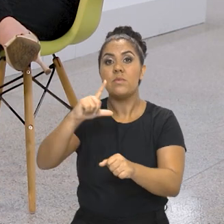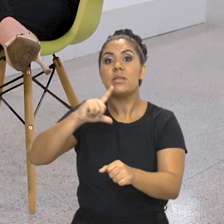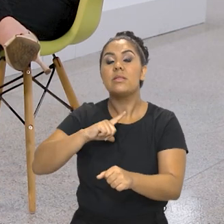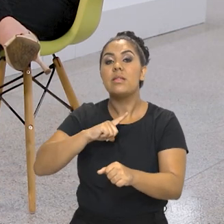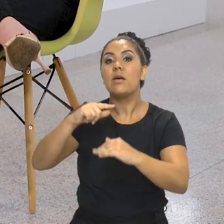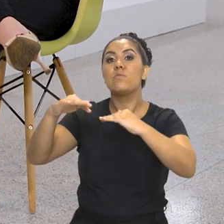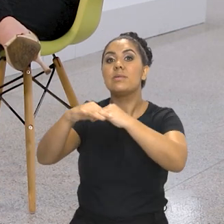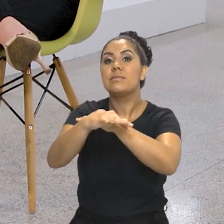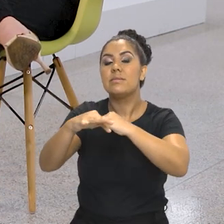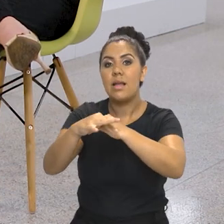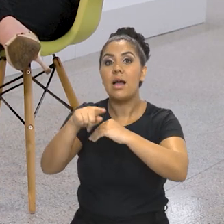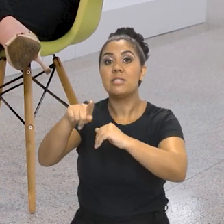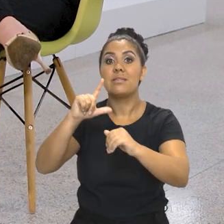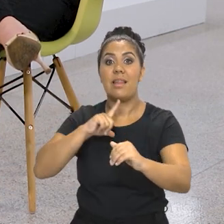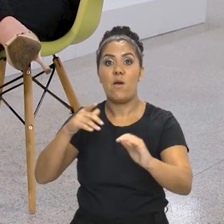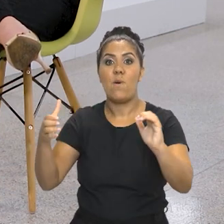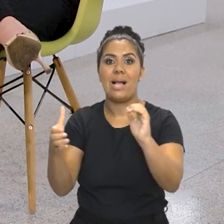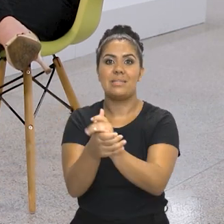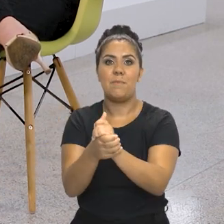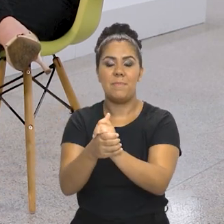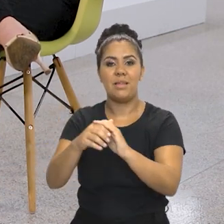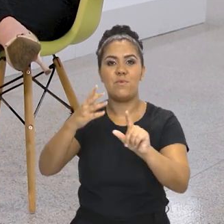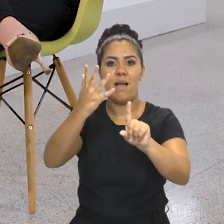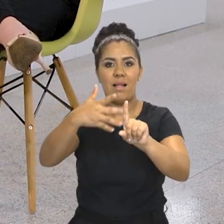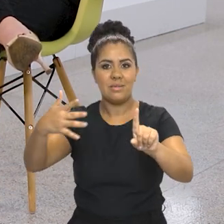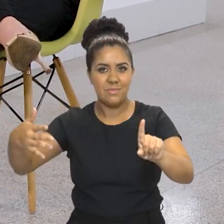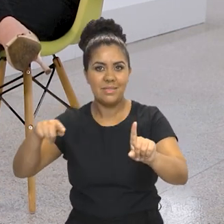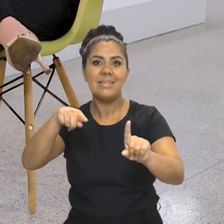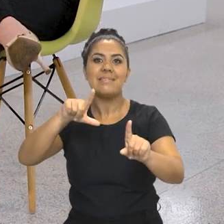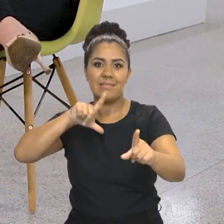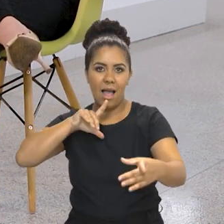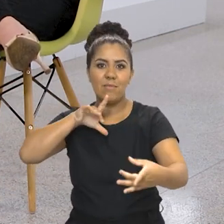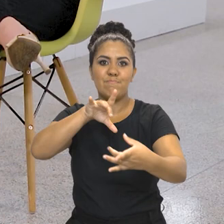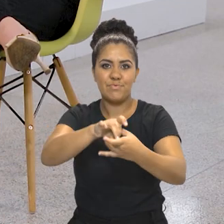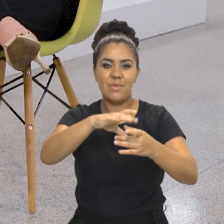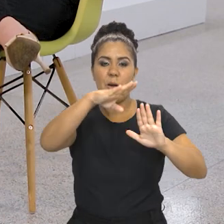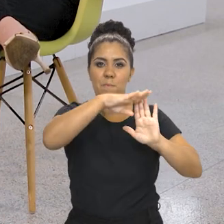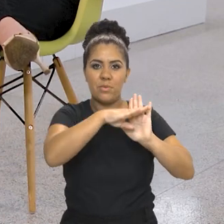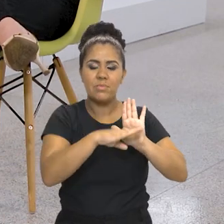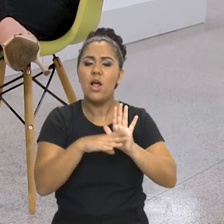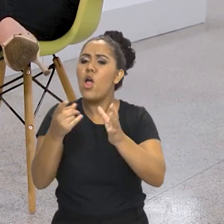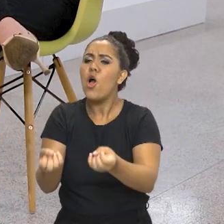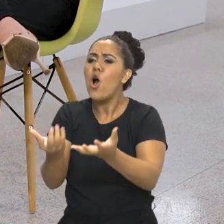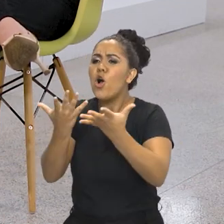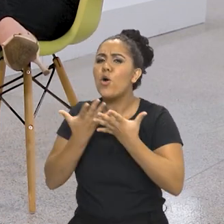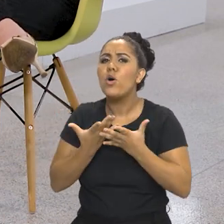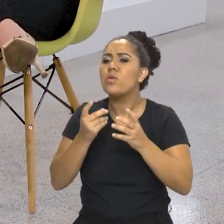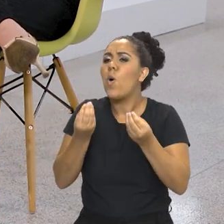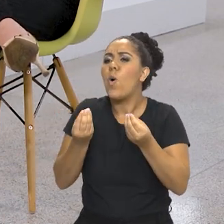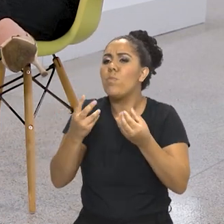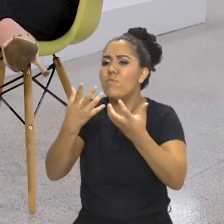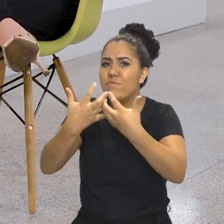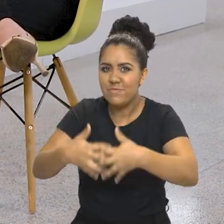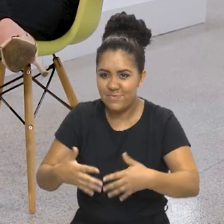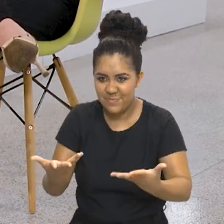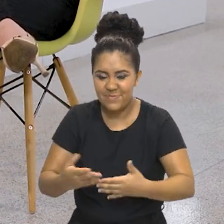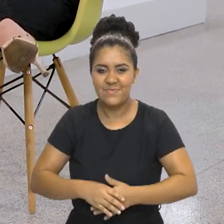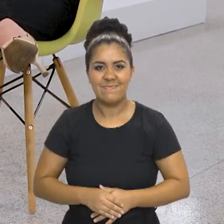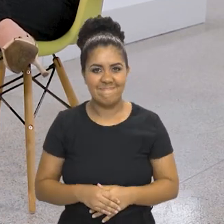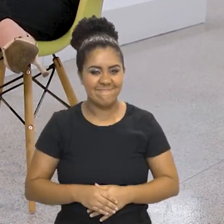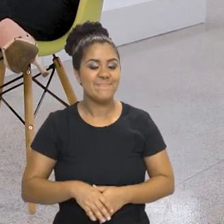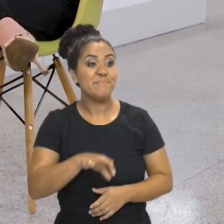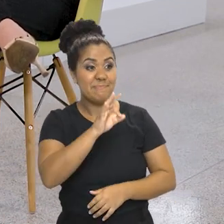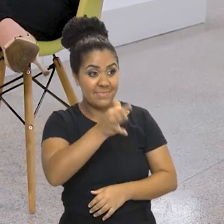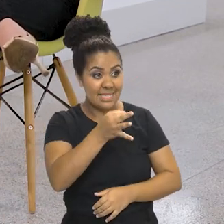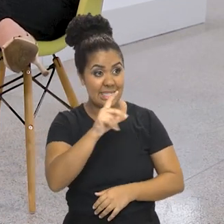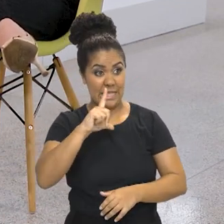vai haver um casamento LGBT, não é isso? Que faz parte da programação. Conta pra gente o que vai ser isso. Isso,